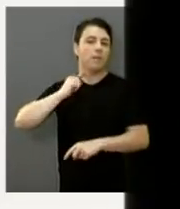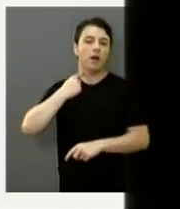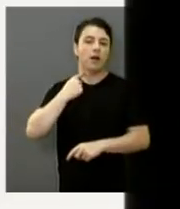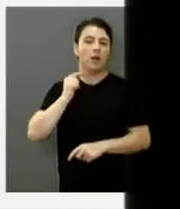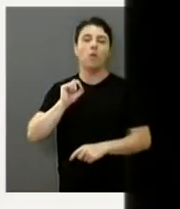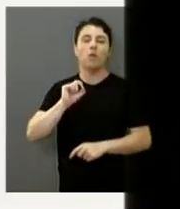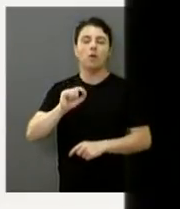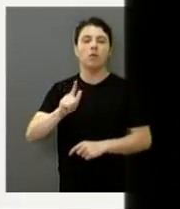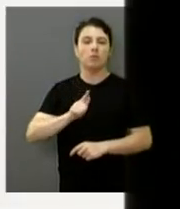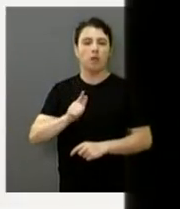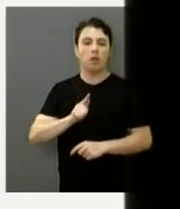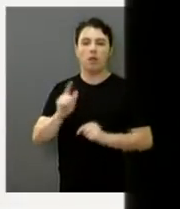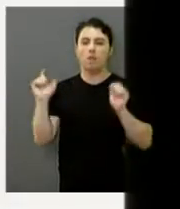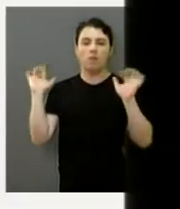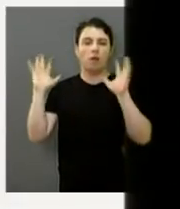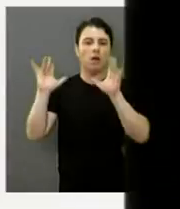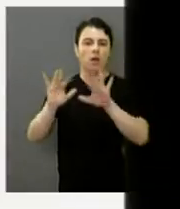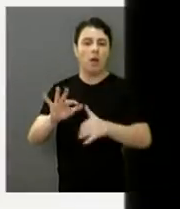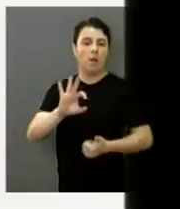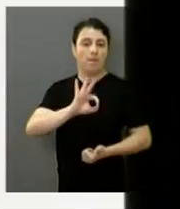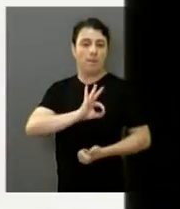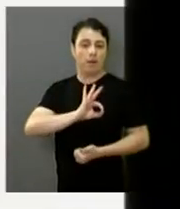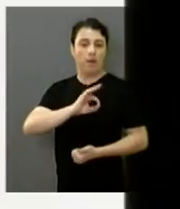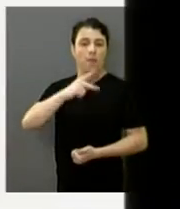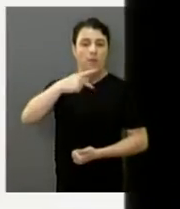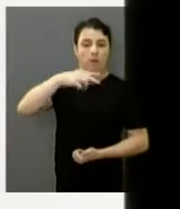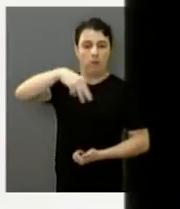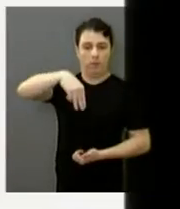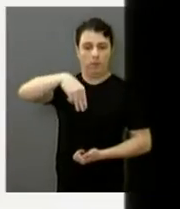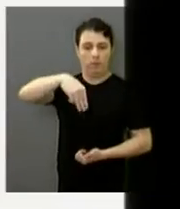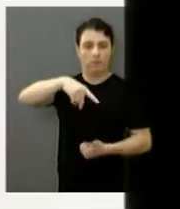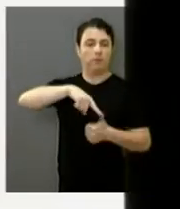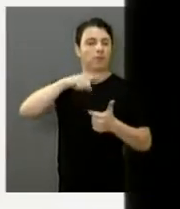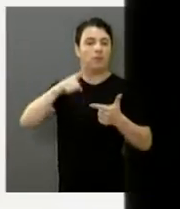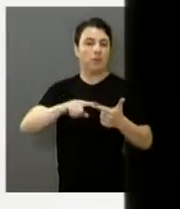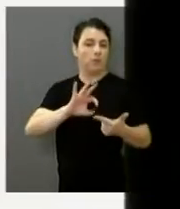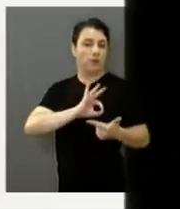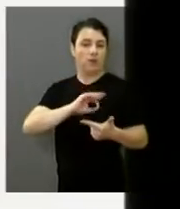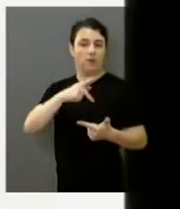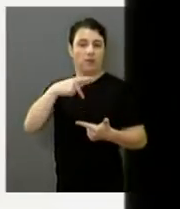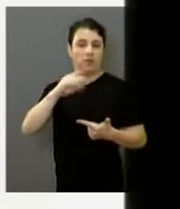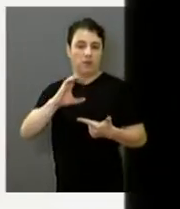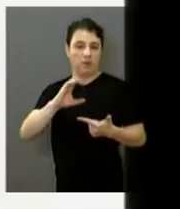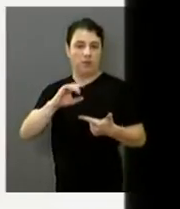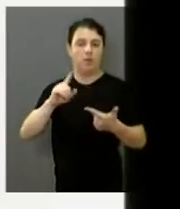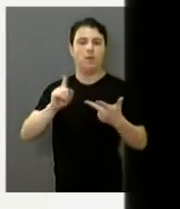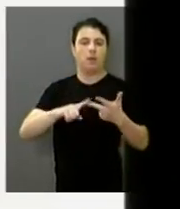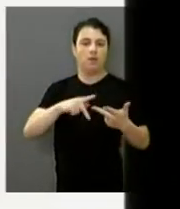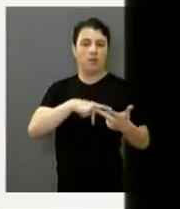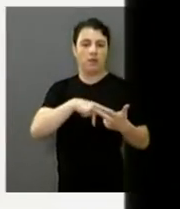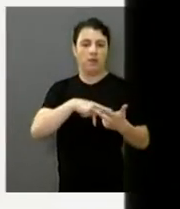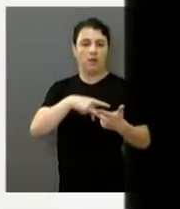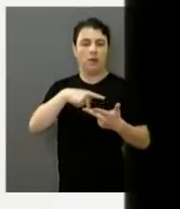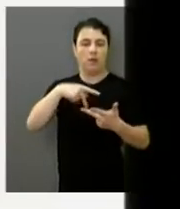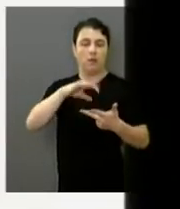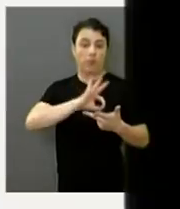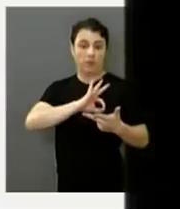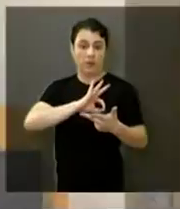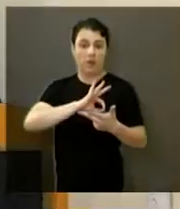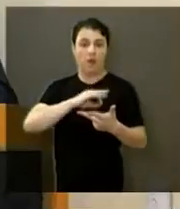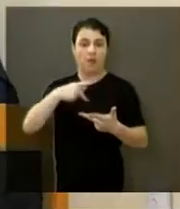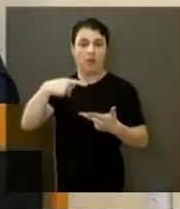presentes lá a Polícia Militar, Polícia Civil, Polícia Rodoviária, prefeitos de 14